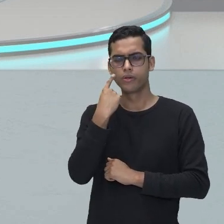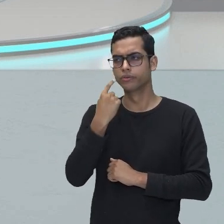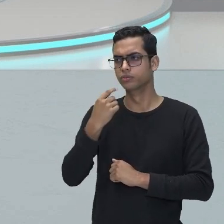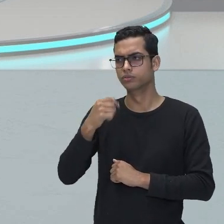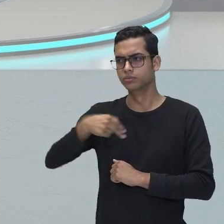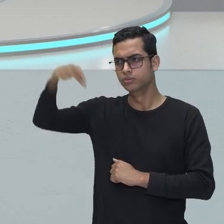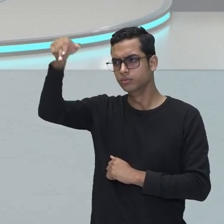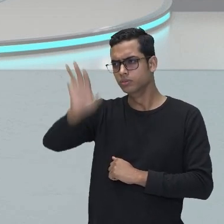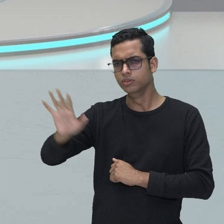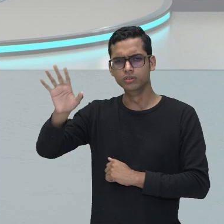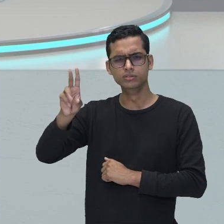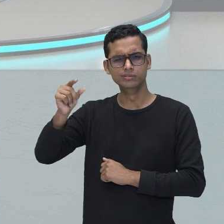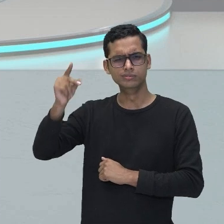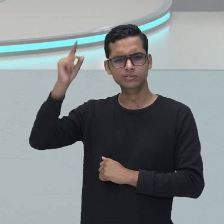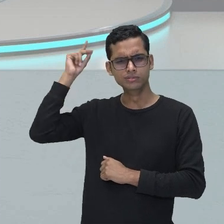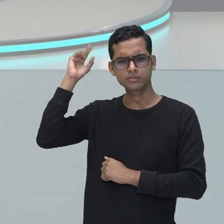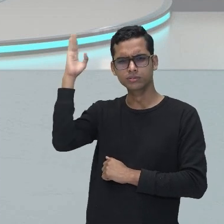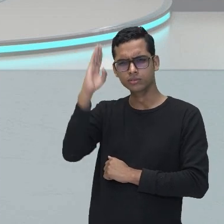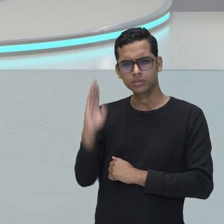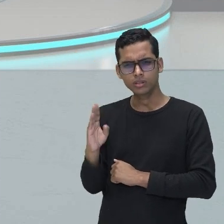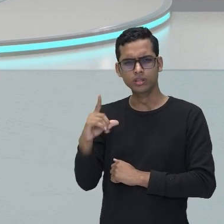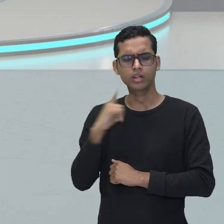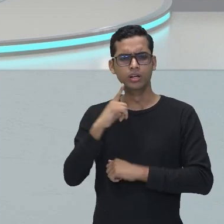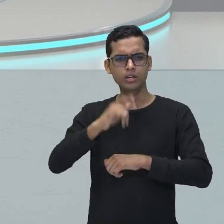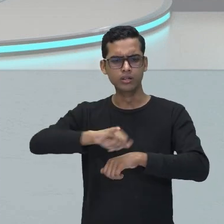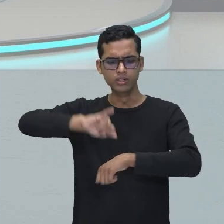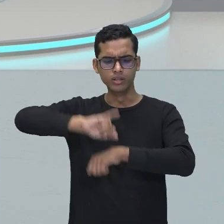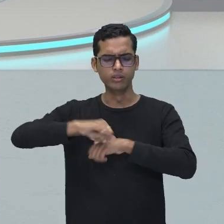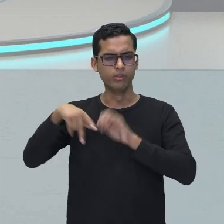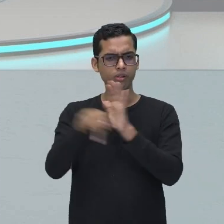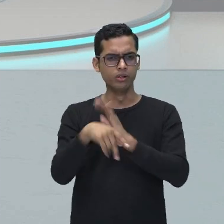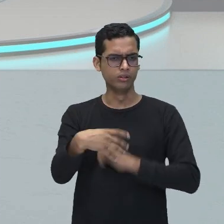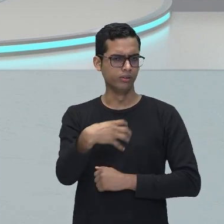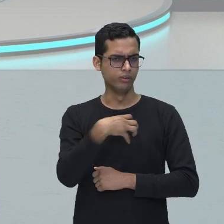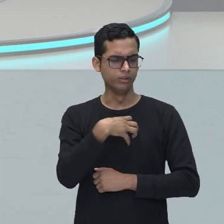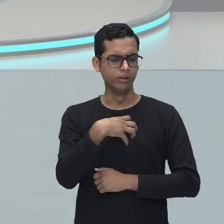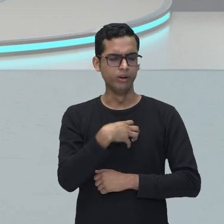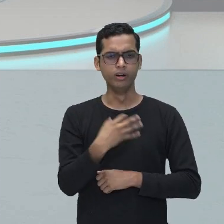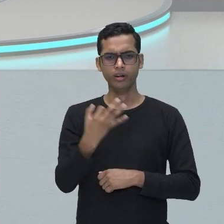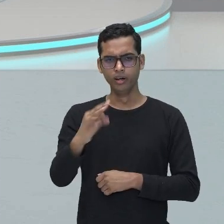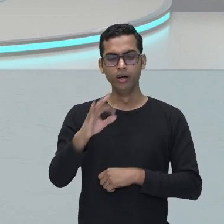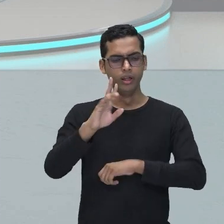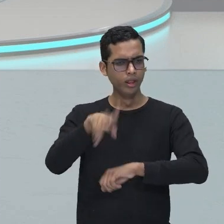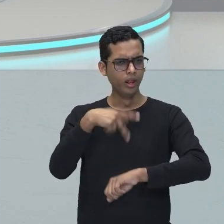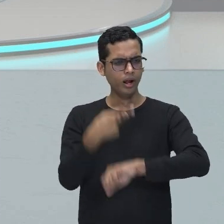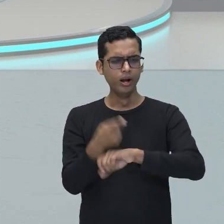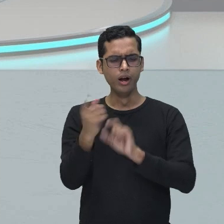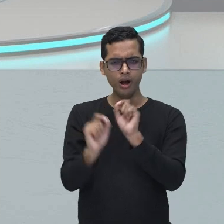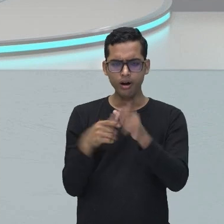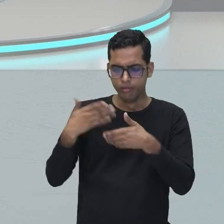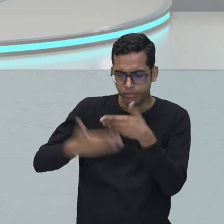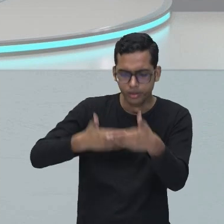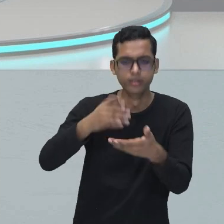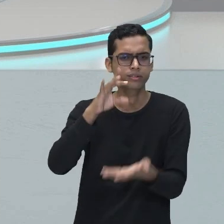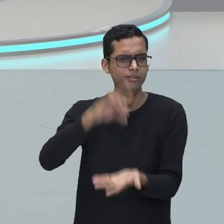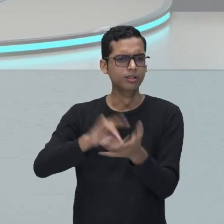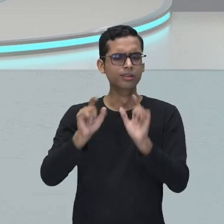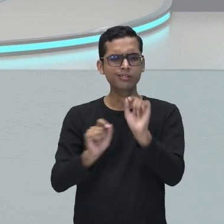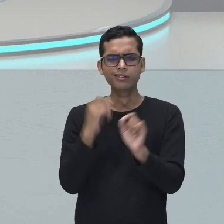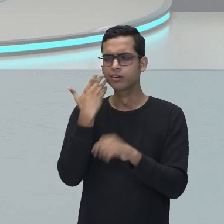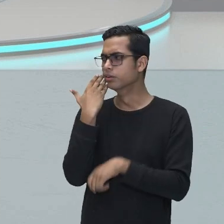o Brasil tinha sua capital em Salvador. Então, depois que passou esse